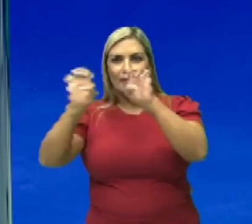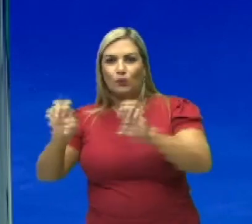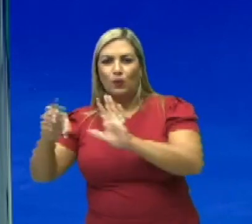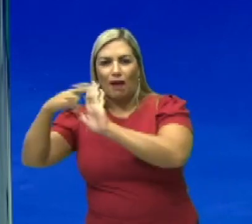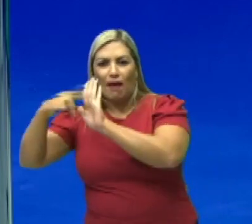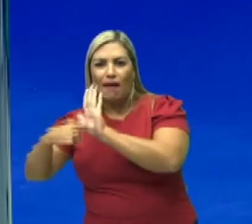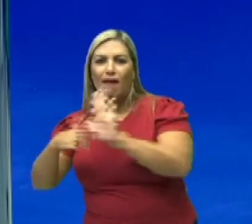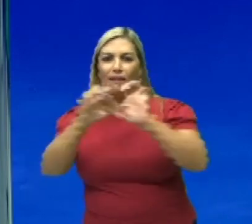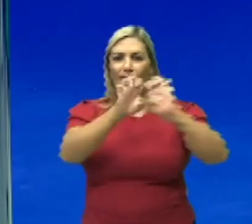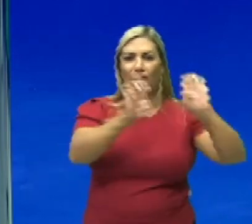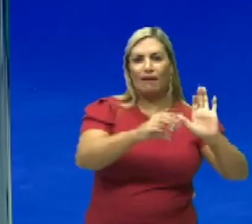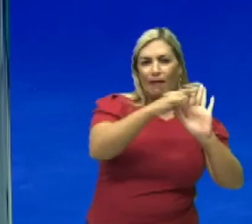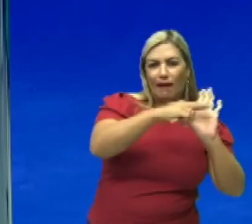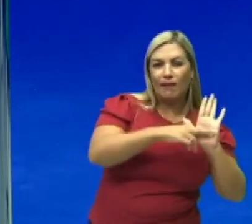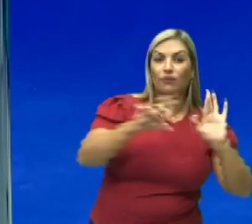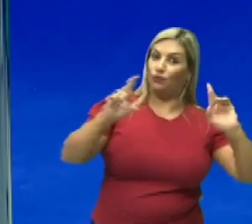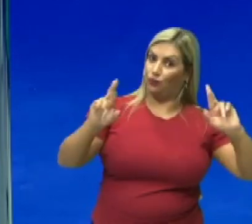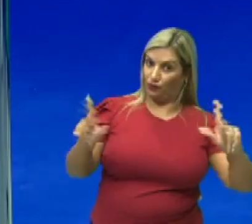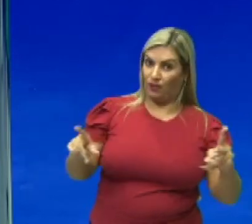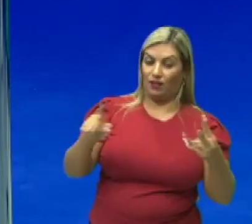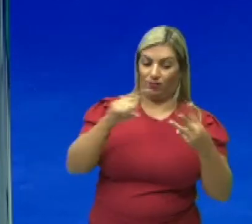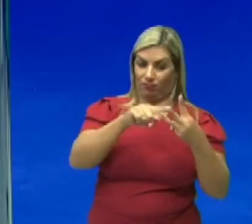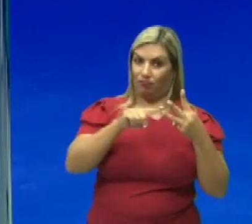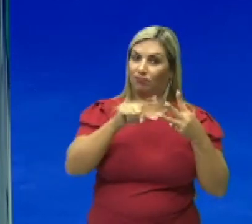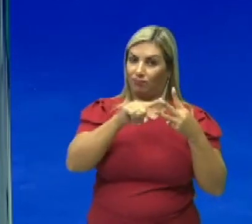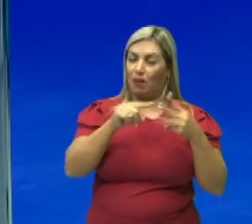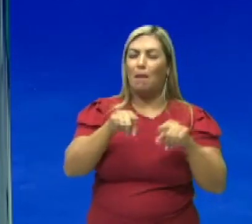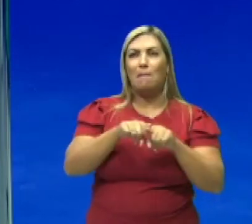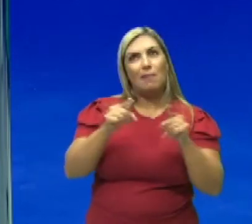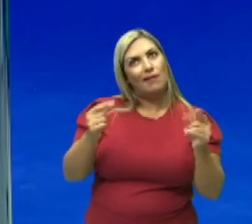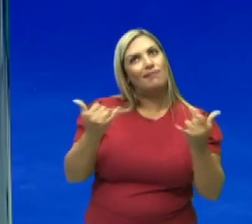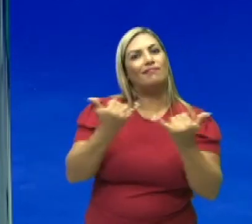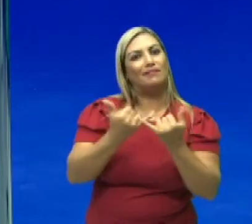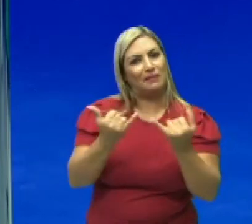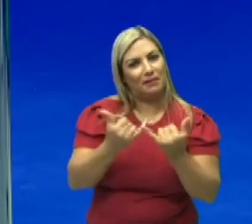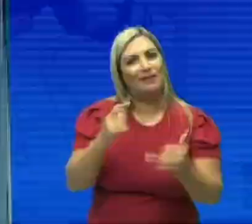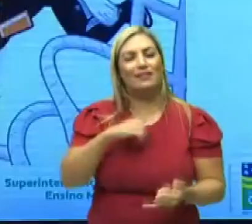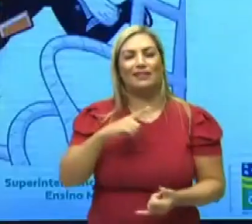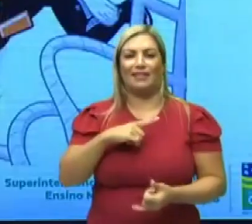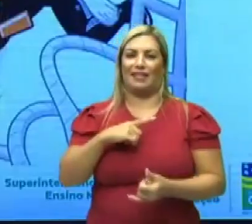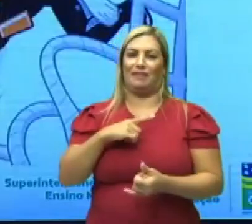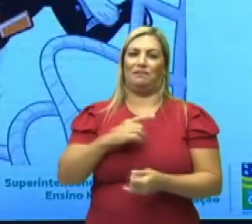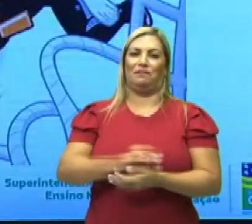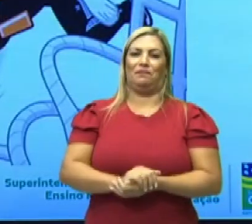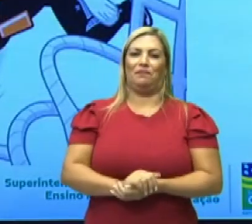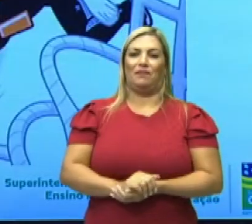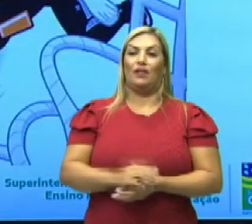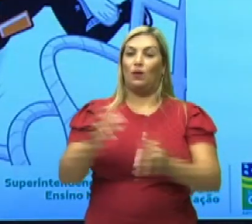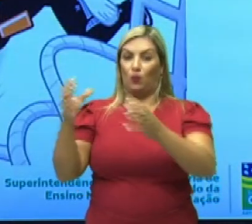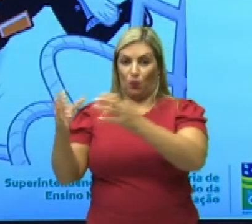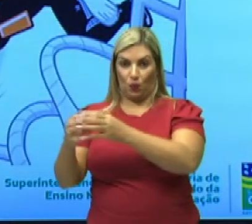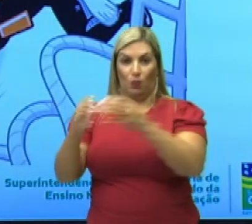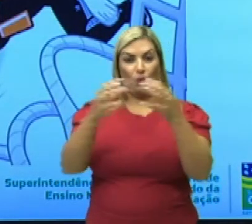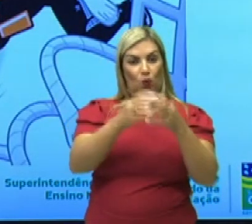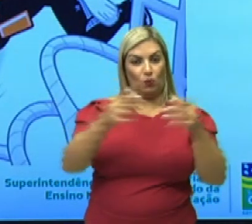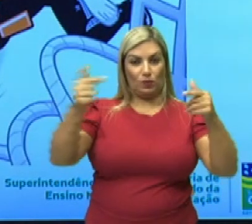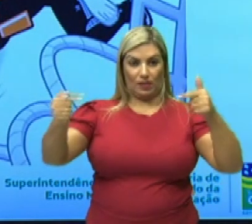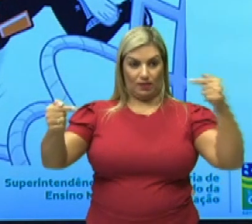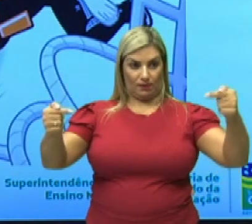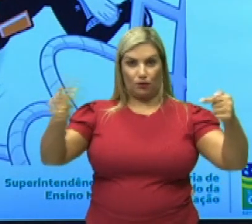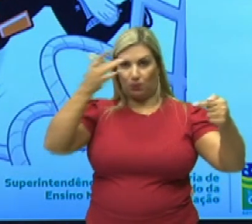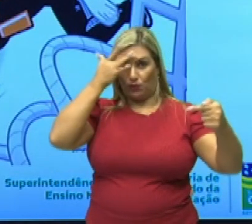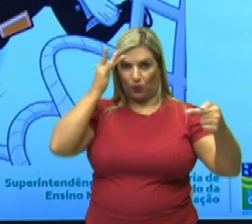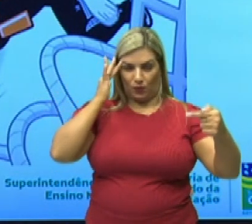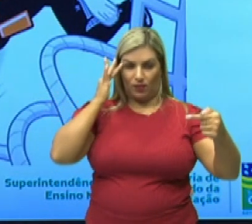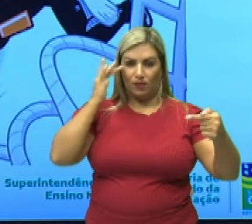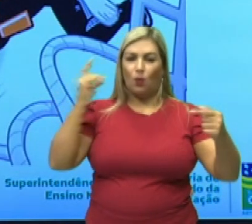é totalmente diferente. Mas, algumas semelhanças acontecem, que é a relação com duas equipes de sete jogadores,